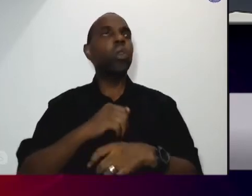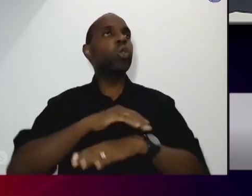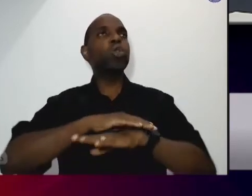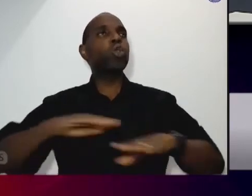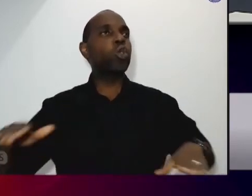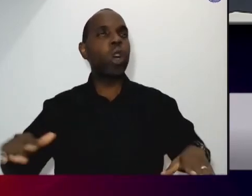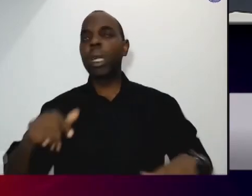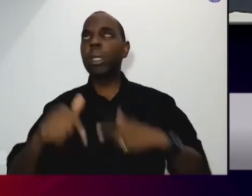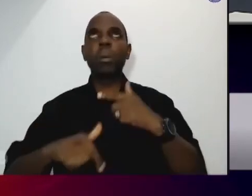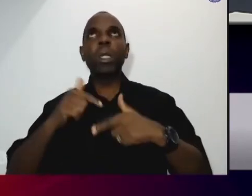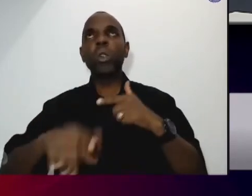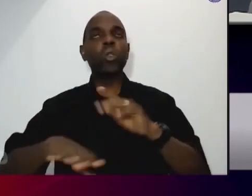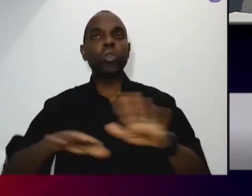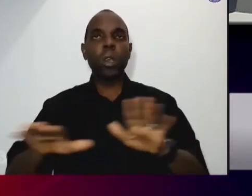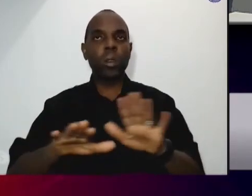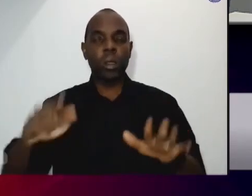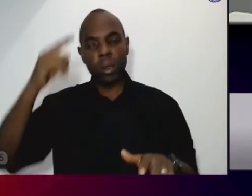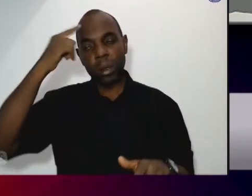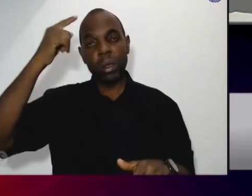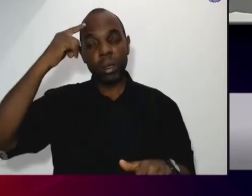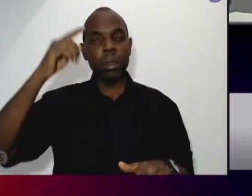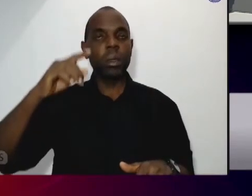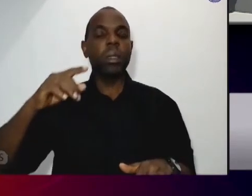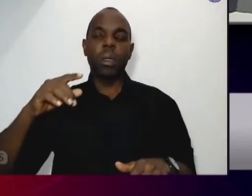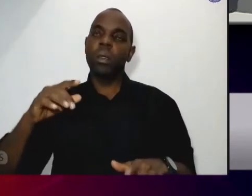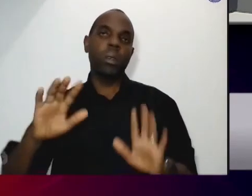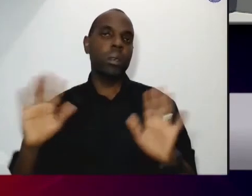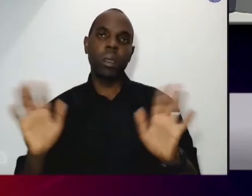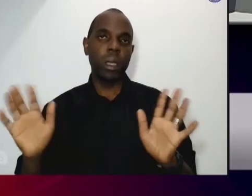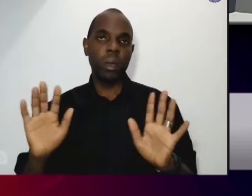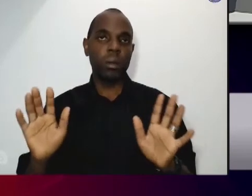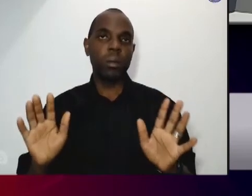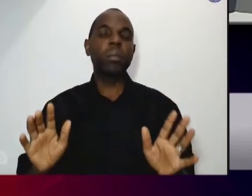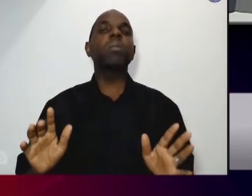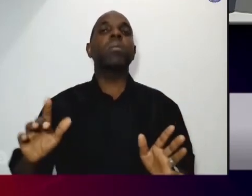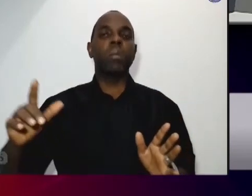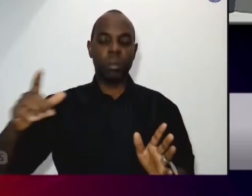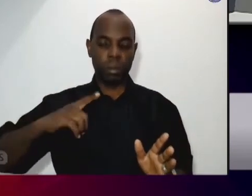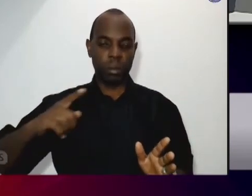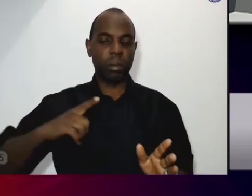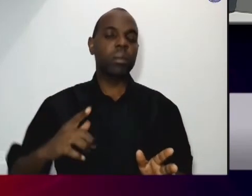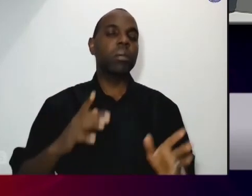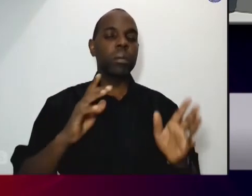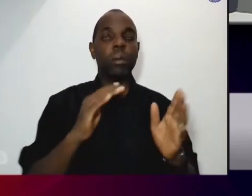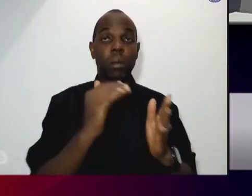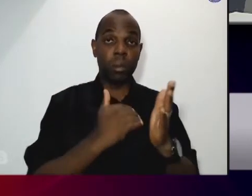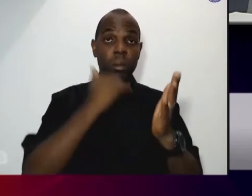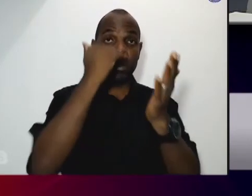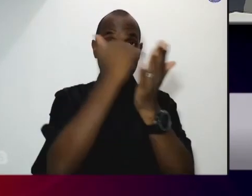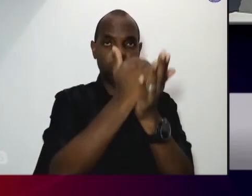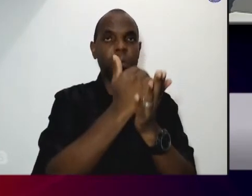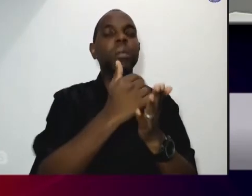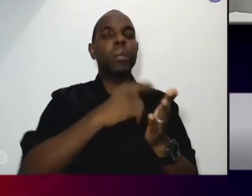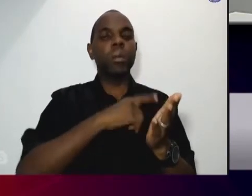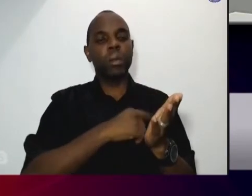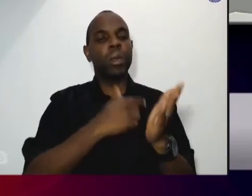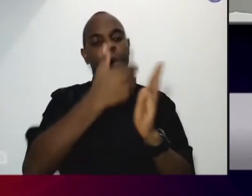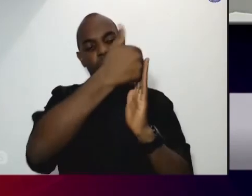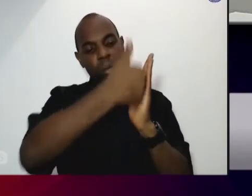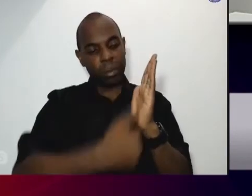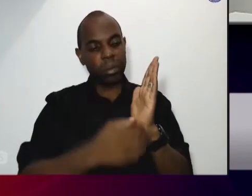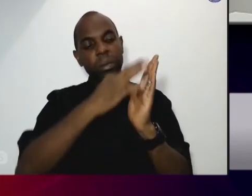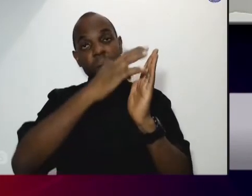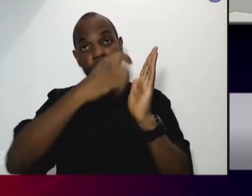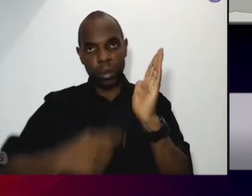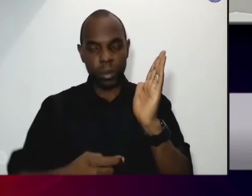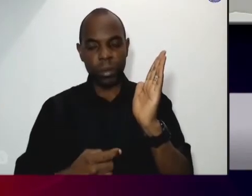gente pensar durante a quaresma o que o pessoal a gente comumente utiliza é o texto base mas ela tem um